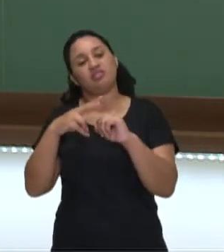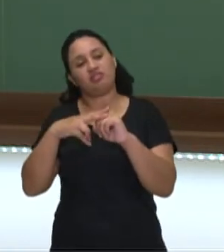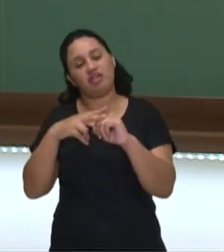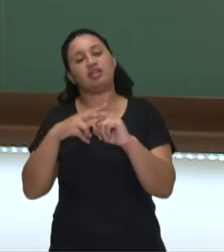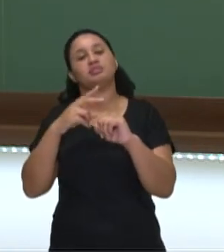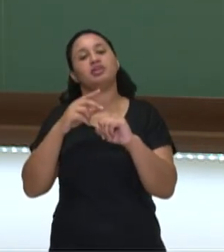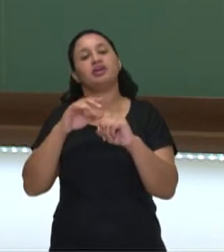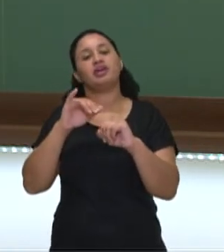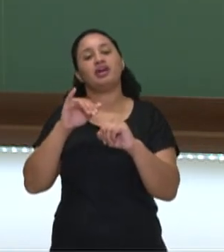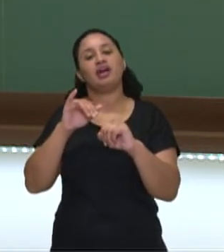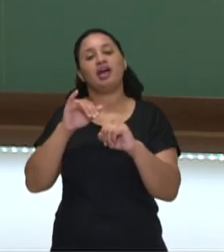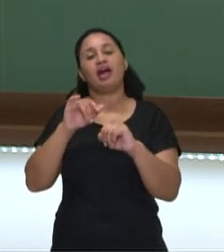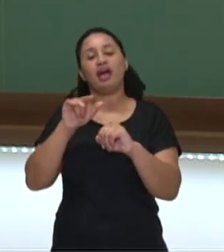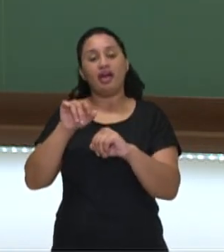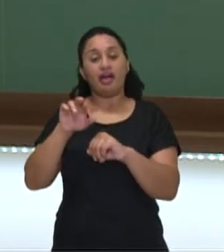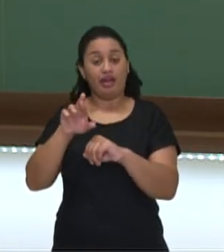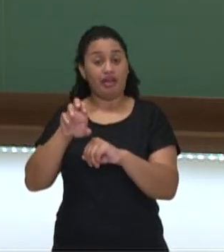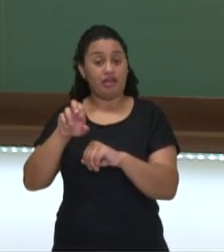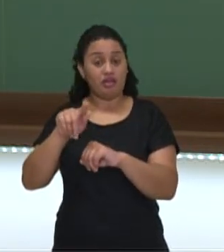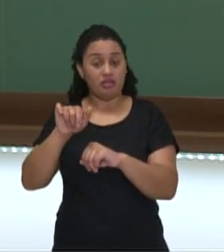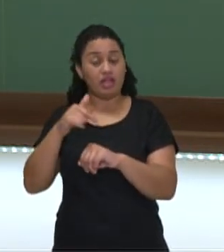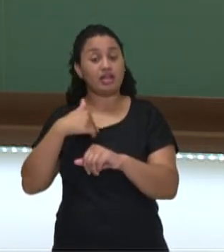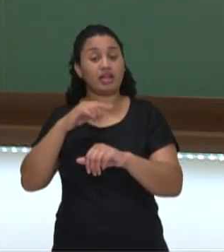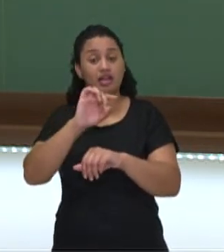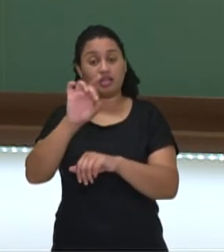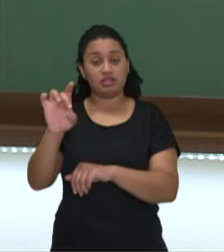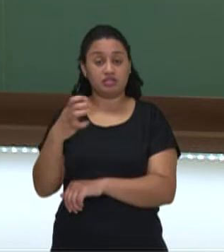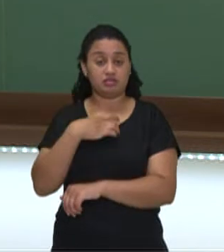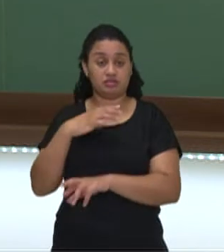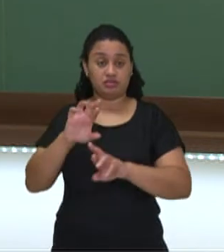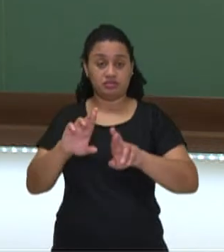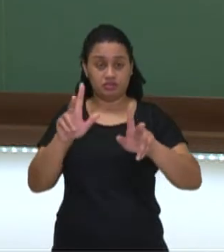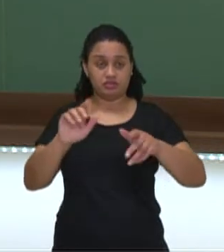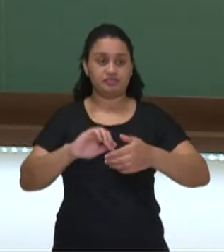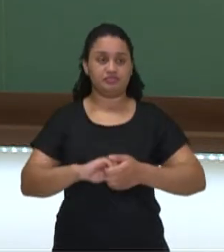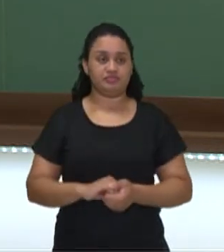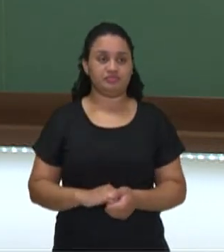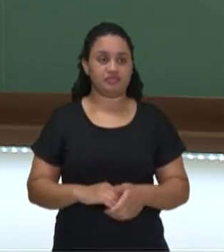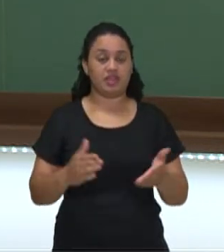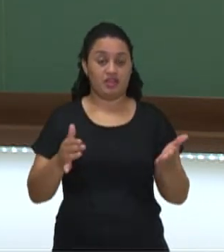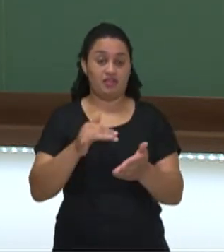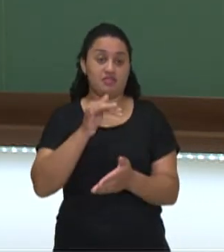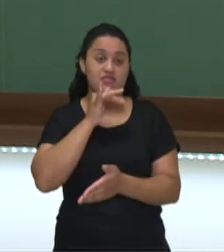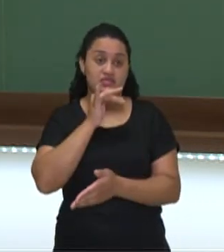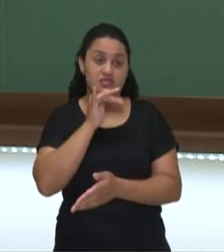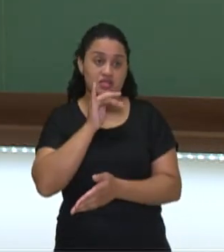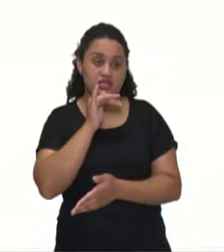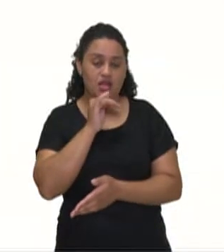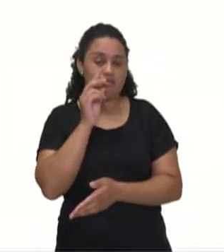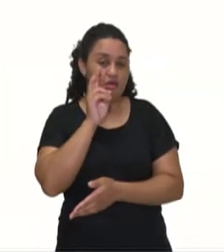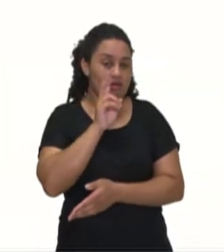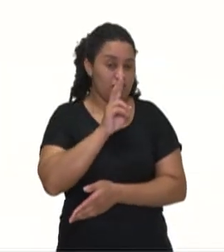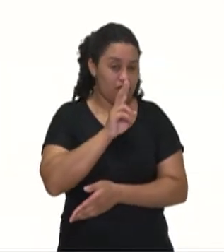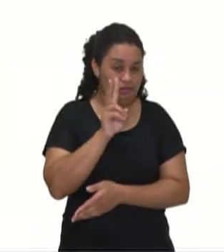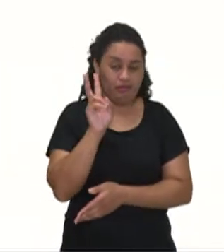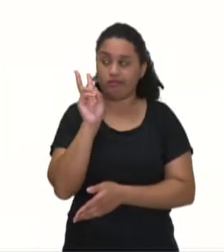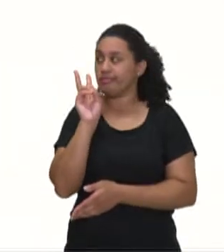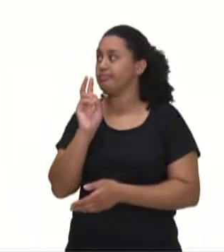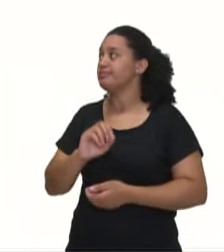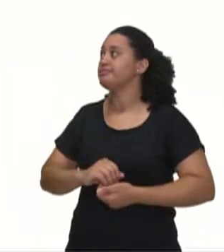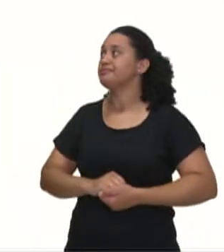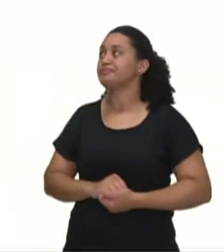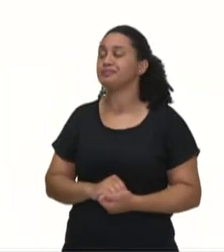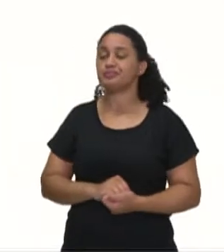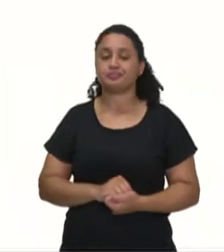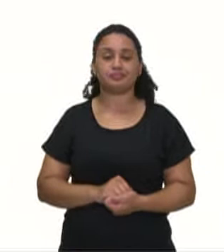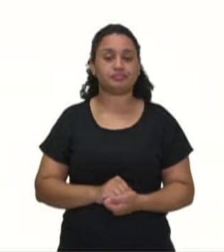aí você tem que tomar cuidado porque cada um vai ter a sua forma, tá bom? Por exemplo, Have you traveled to Miami?